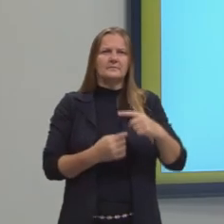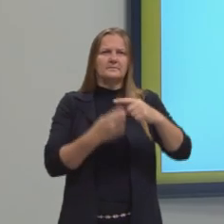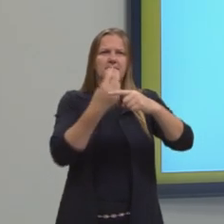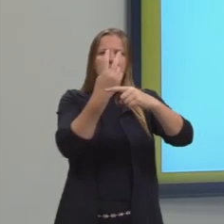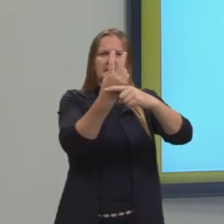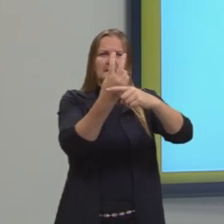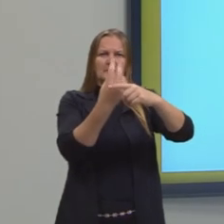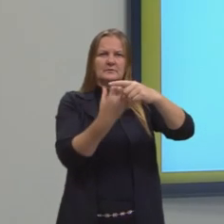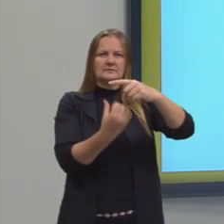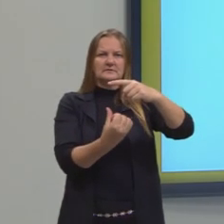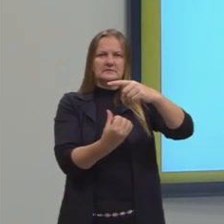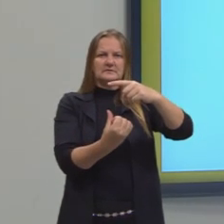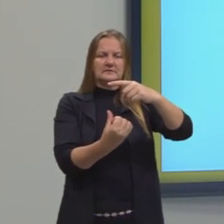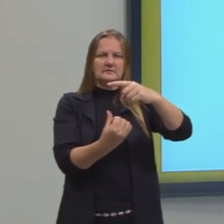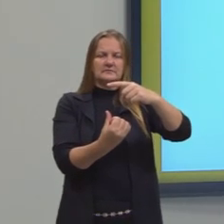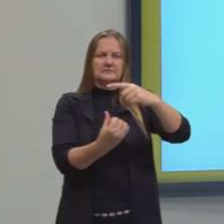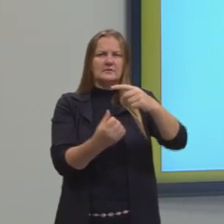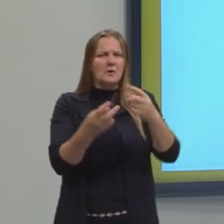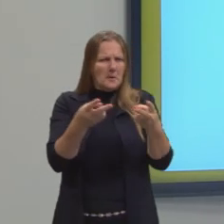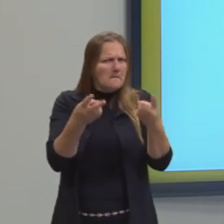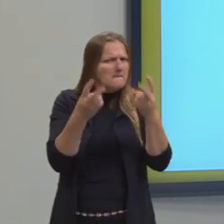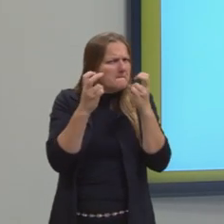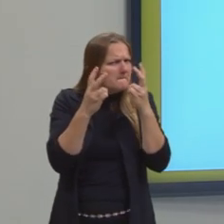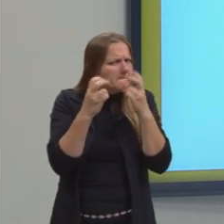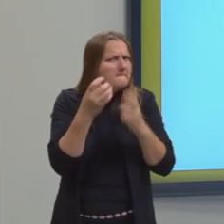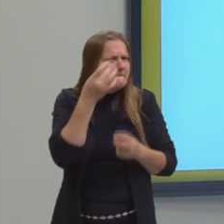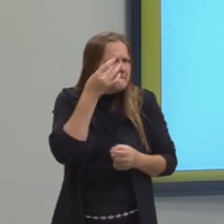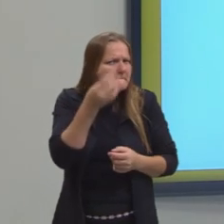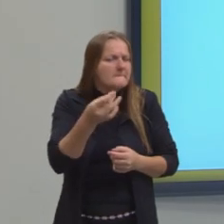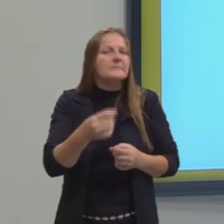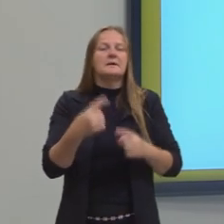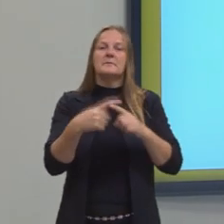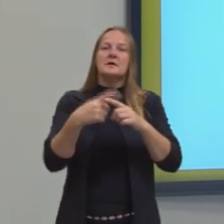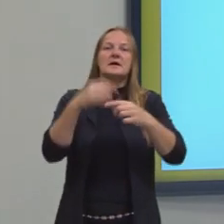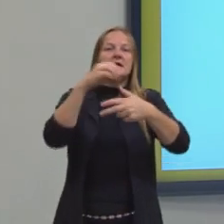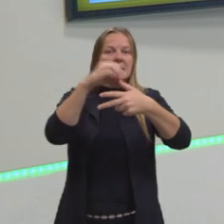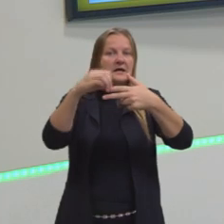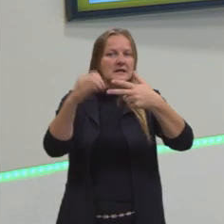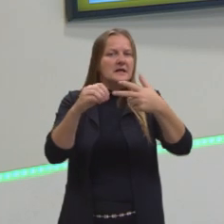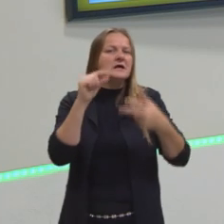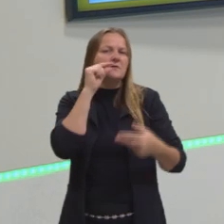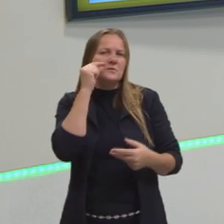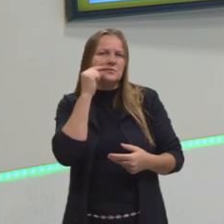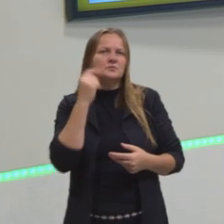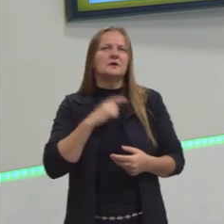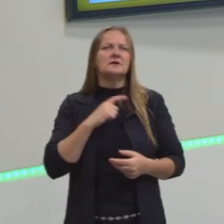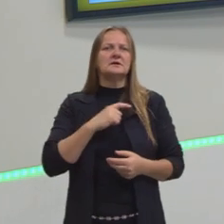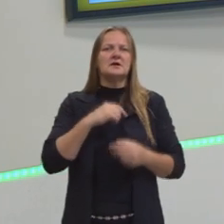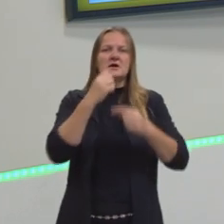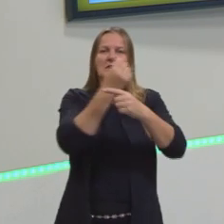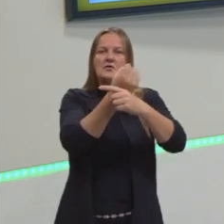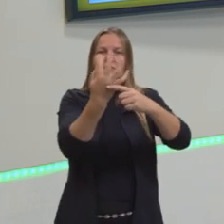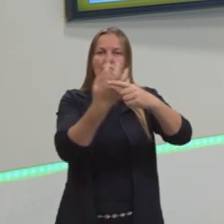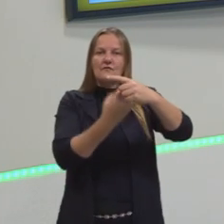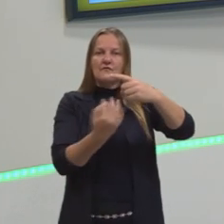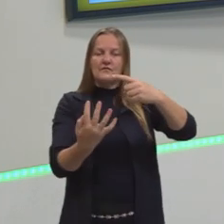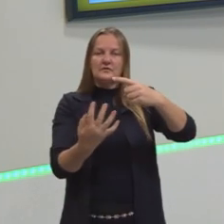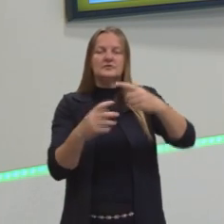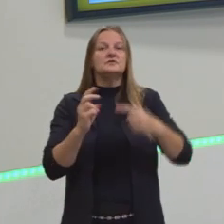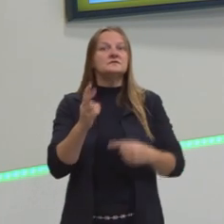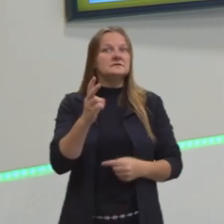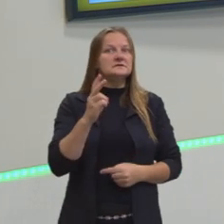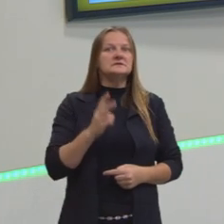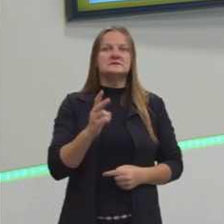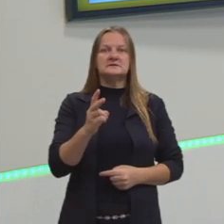muito importante vocês se atentarem para isso, porque nas questões de Enem, ou mesmo de vestibular, as frações sempre vão